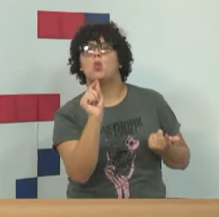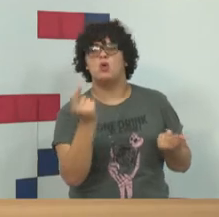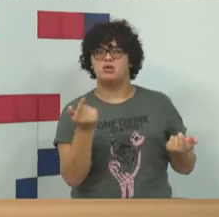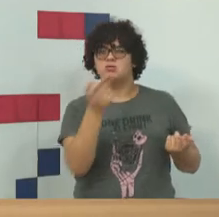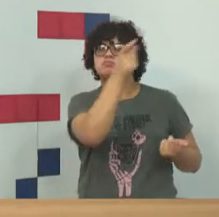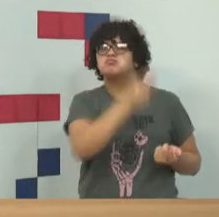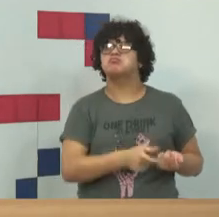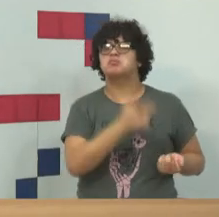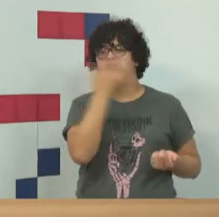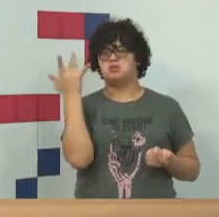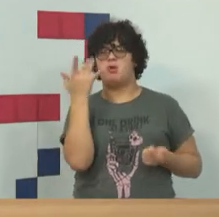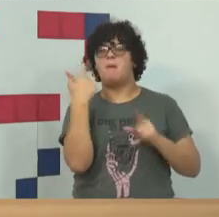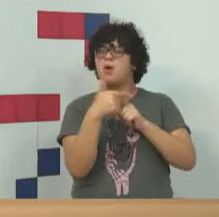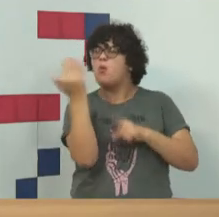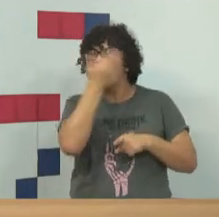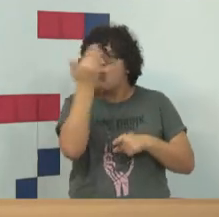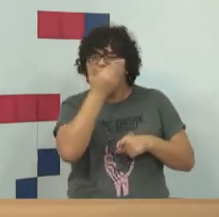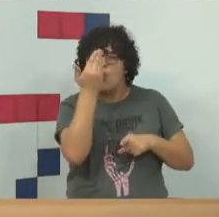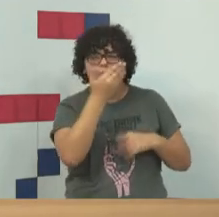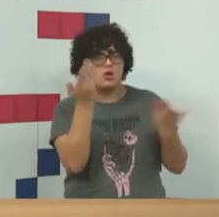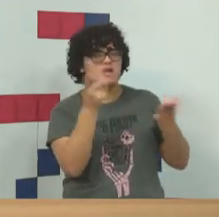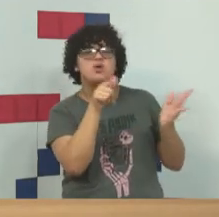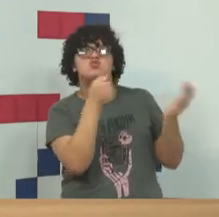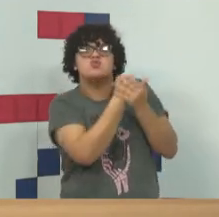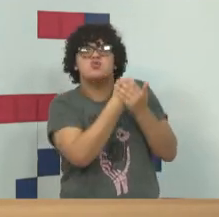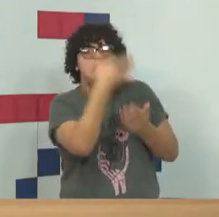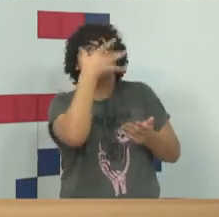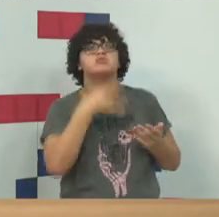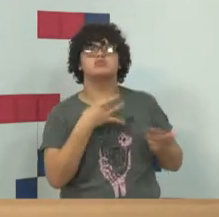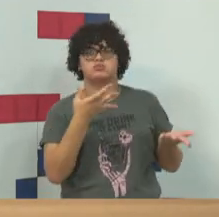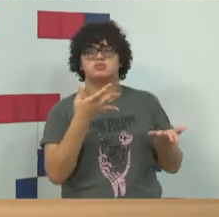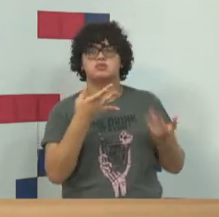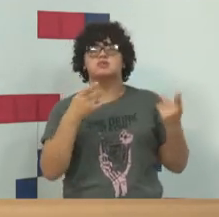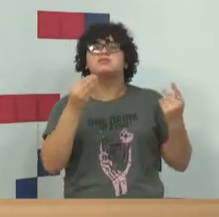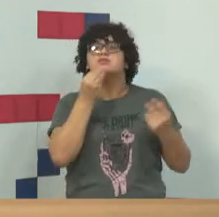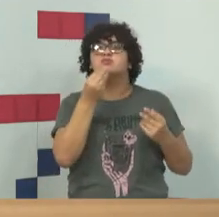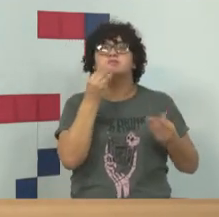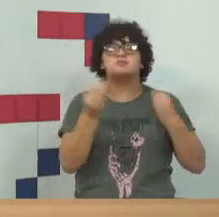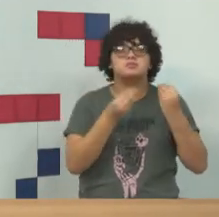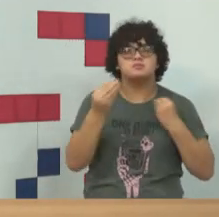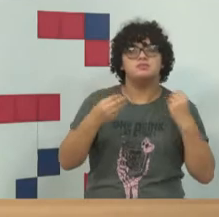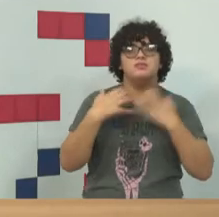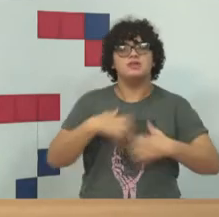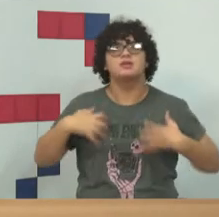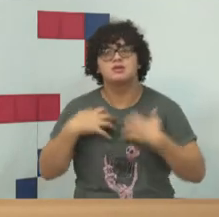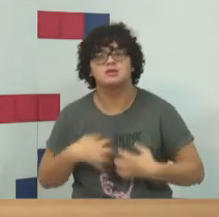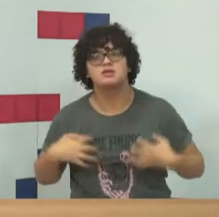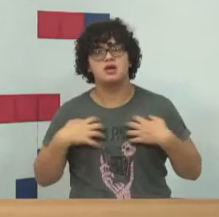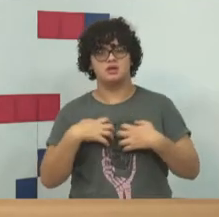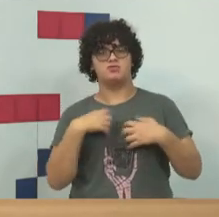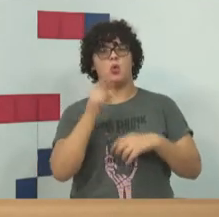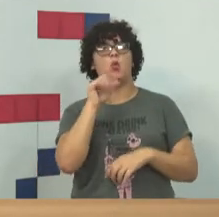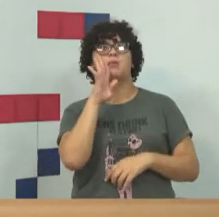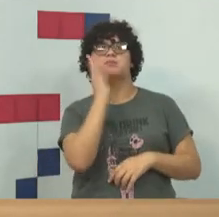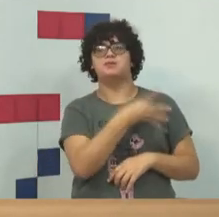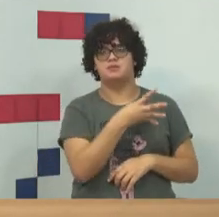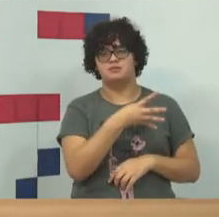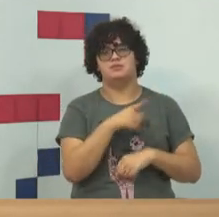É imprescindível que esse anonimato seja vedado para não causar aquele sentimento de impunidade,